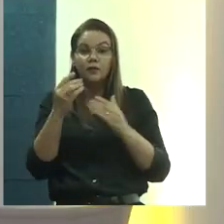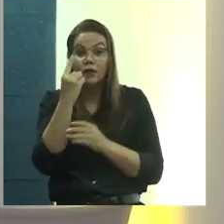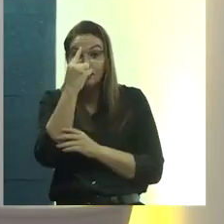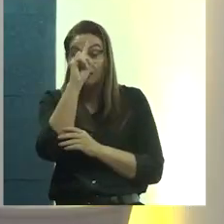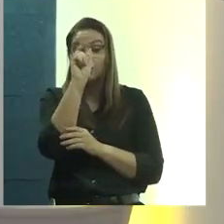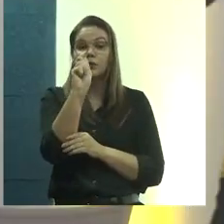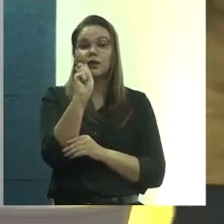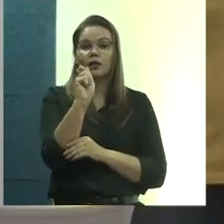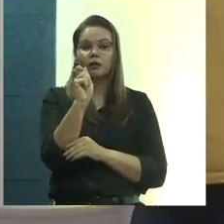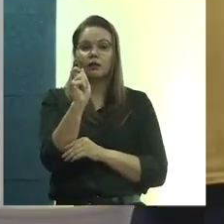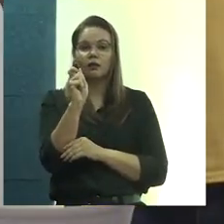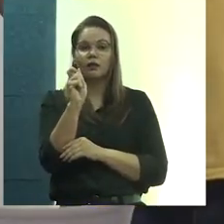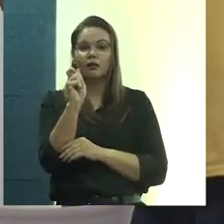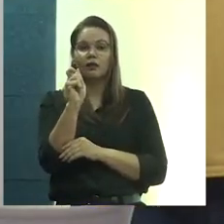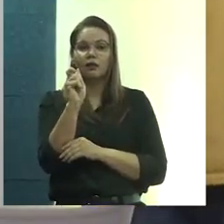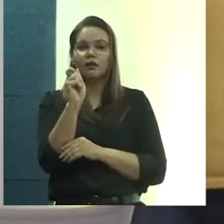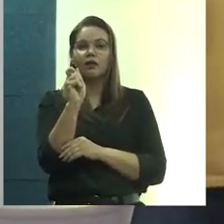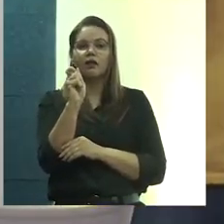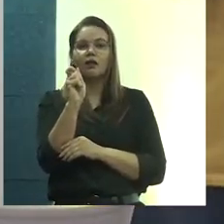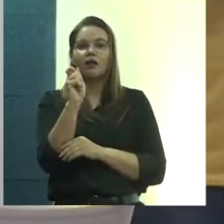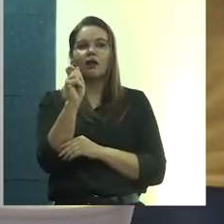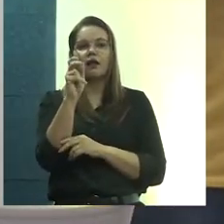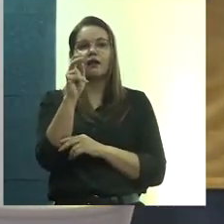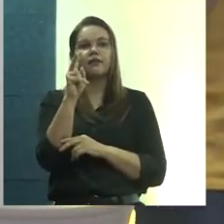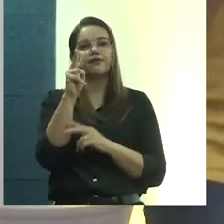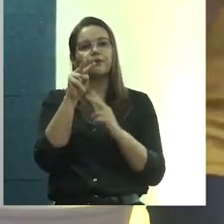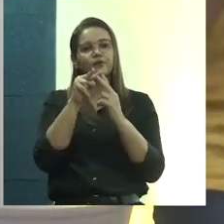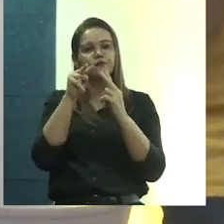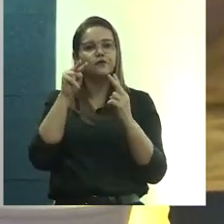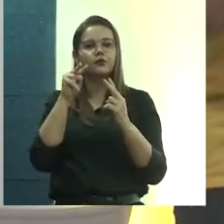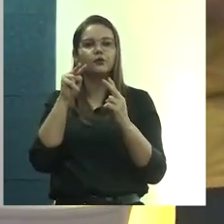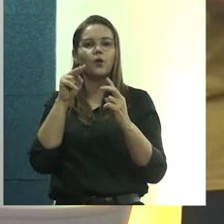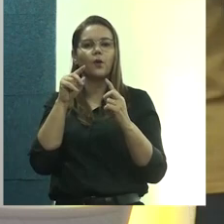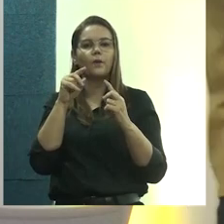era da gente conectar virtualmente esses espaços